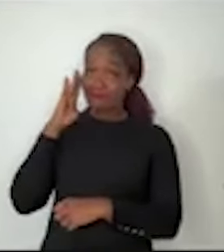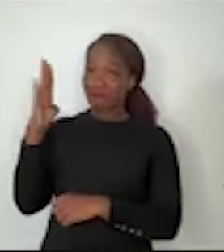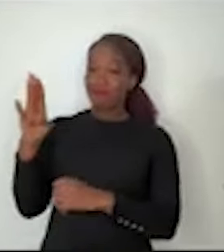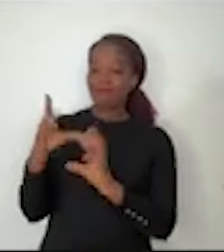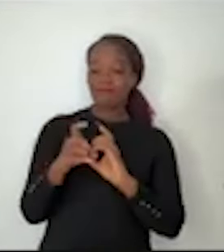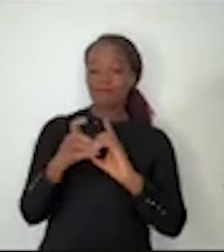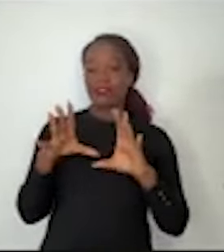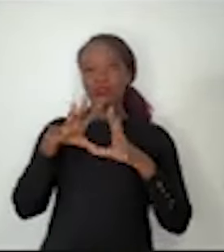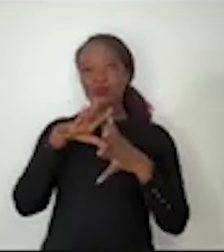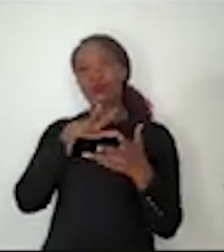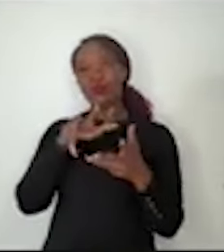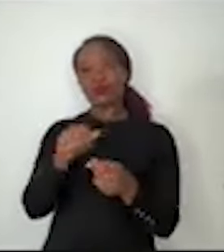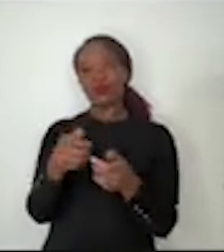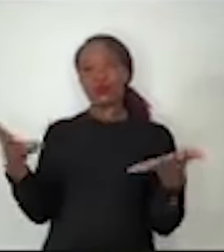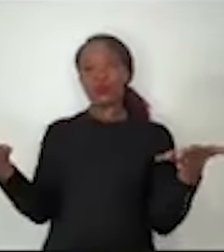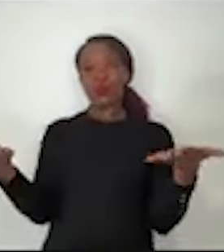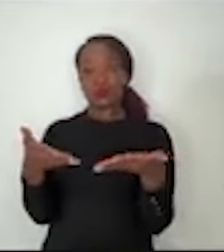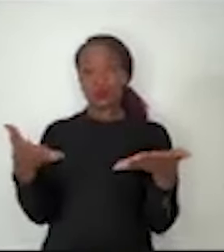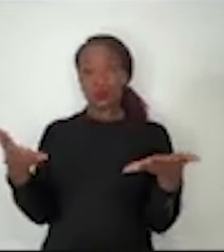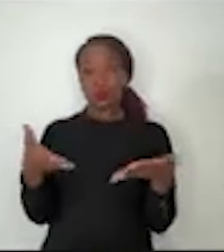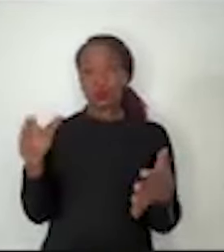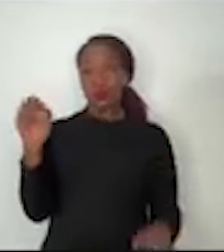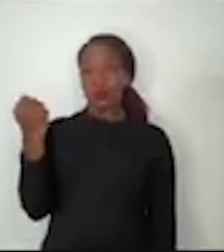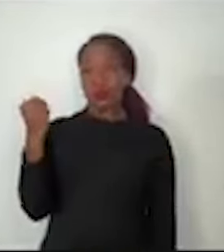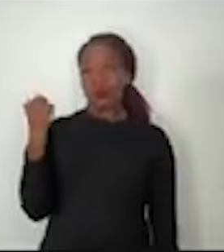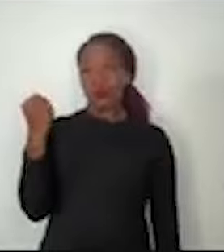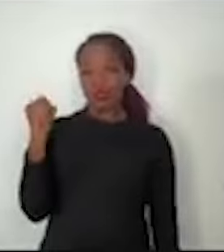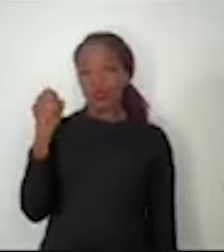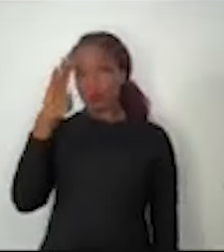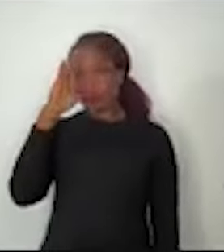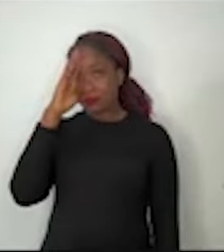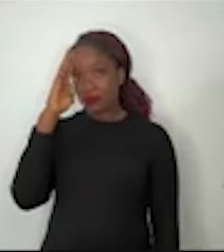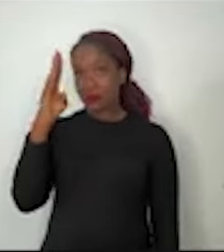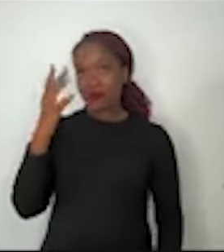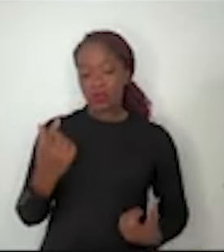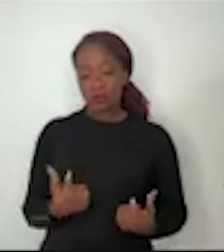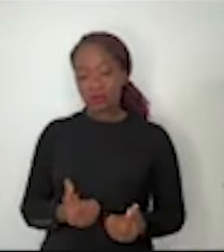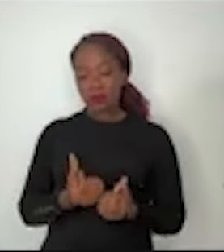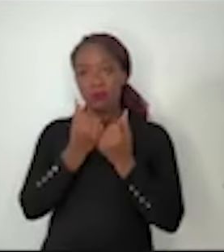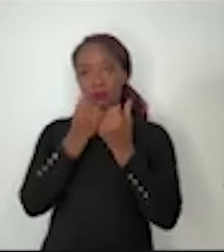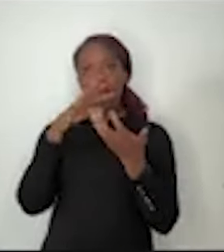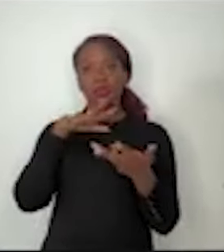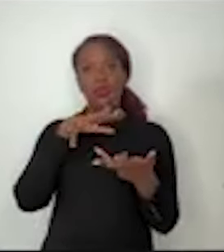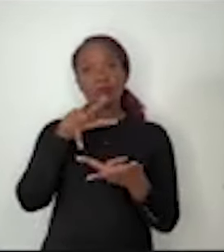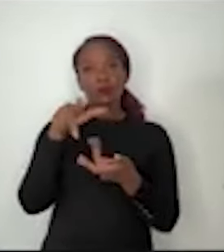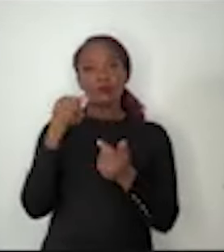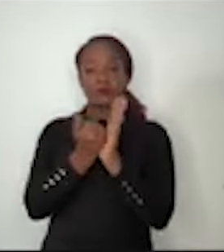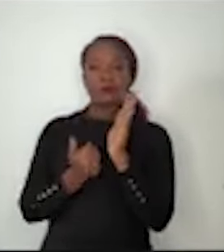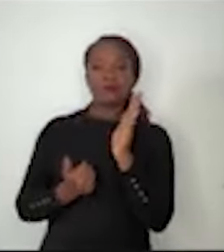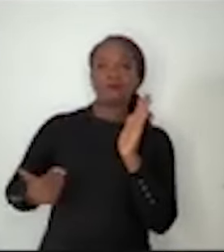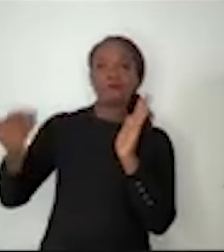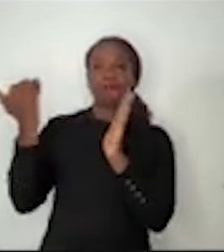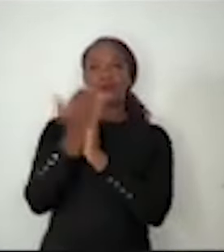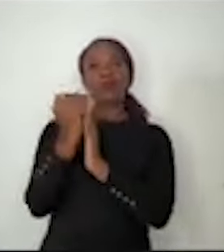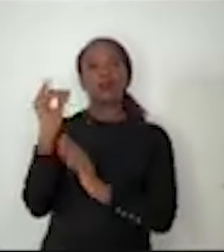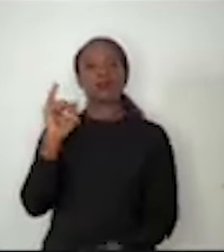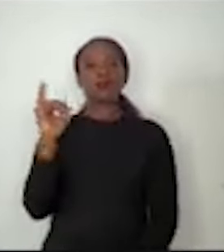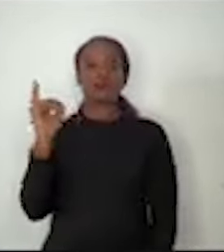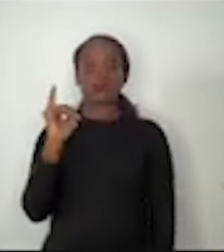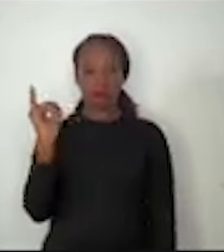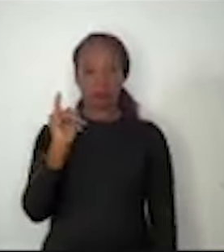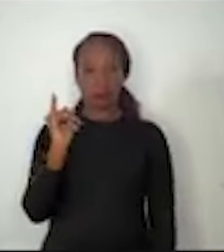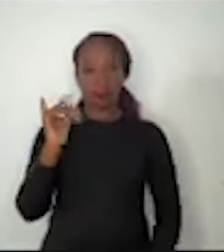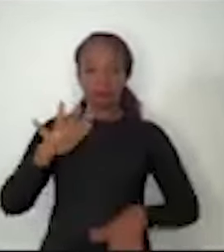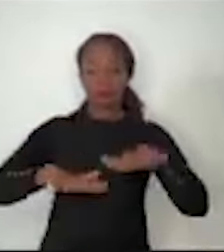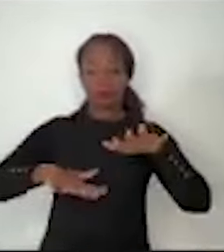hoje exatamente a oitava maior economia do mundo superamos a Itália portanto às vezes a gente